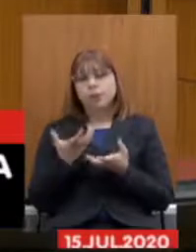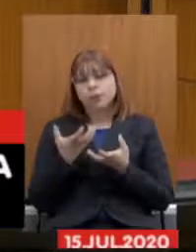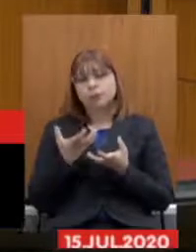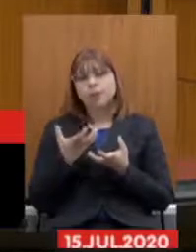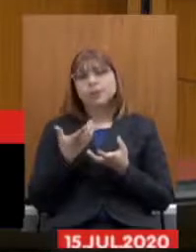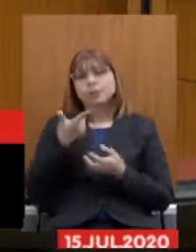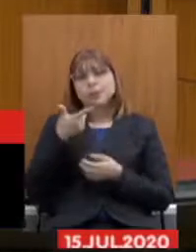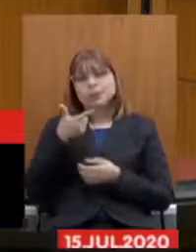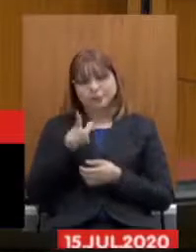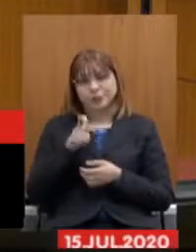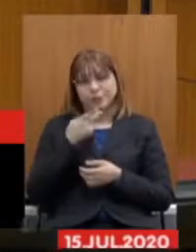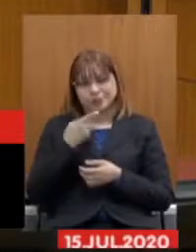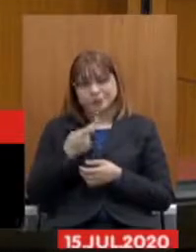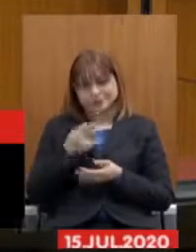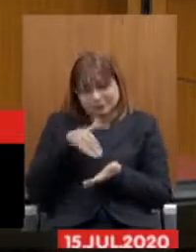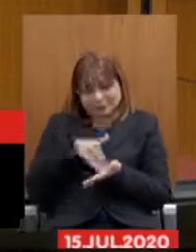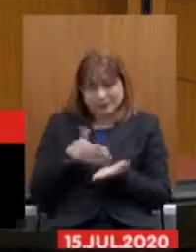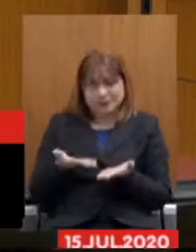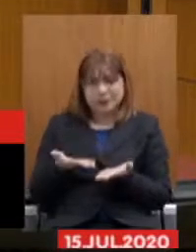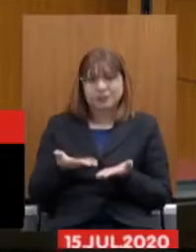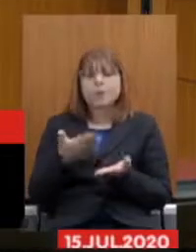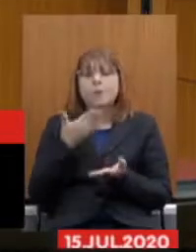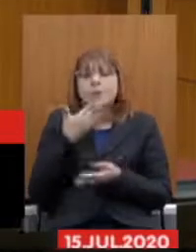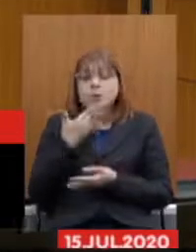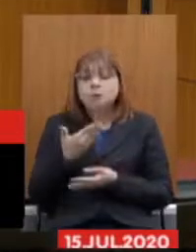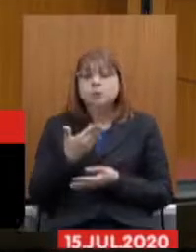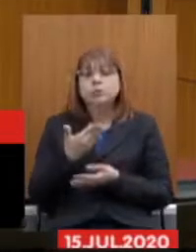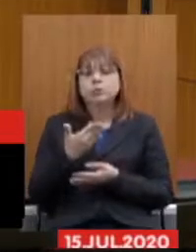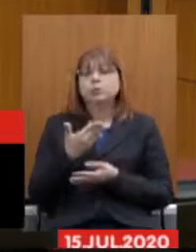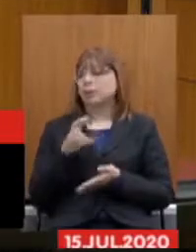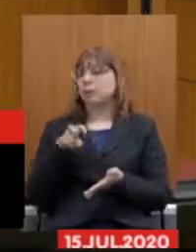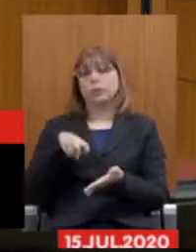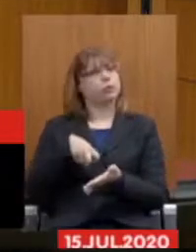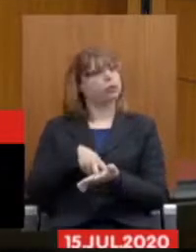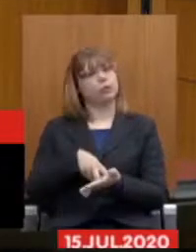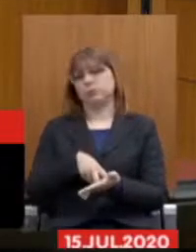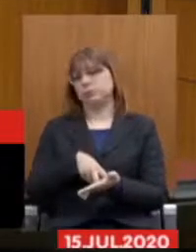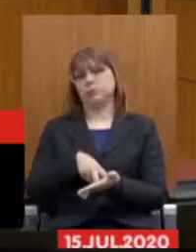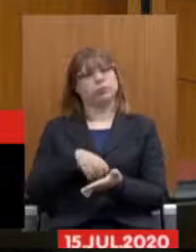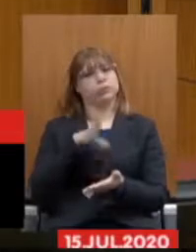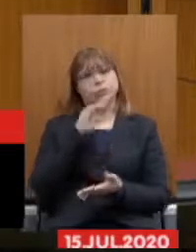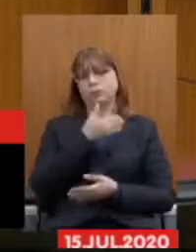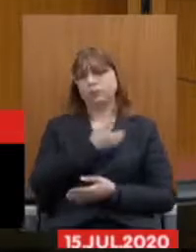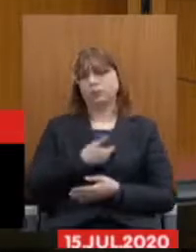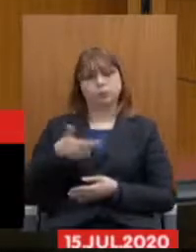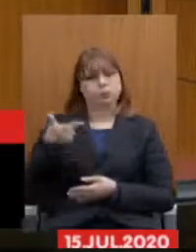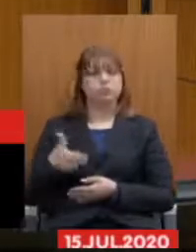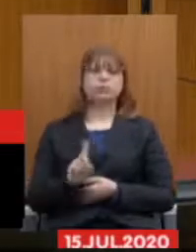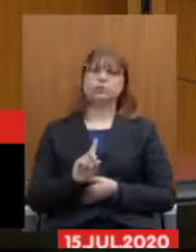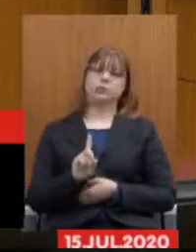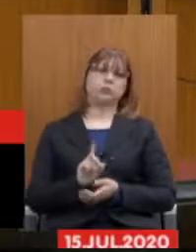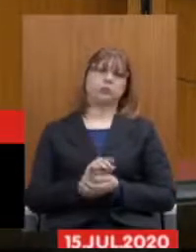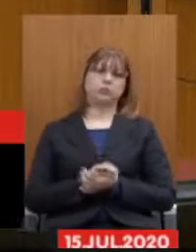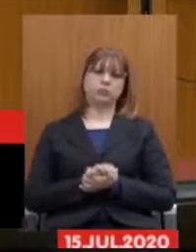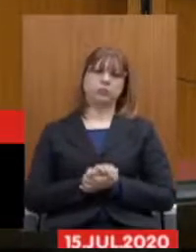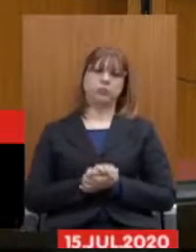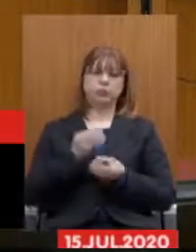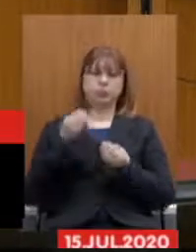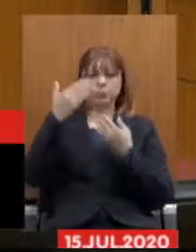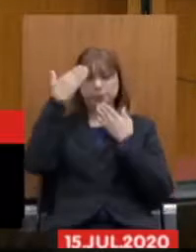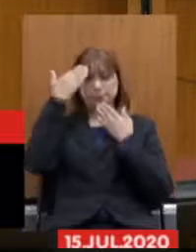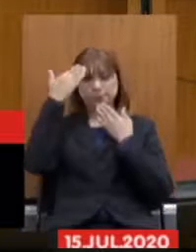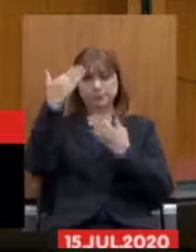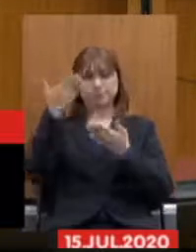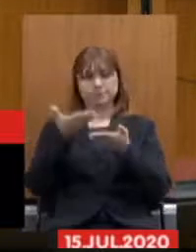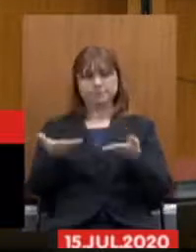finalizar aqui, pedindo, que não se penalize os servidores públicos mais uma vez. Muito obrigada